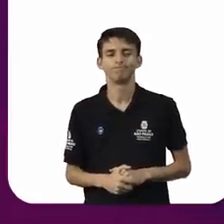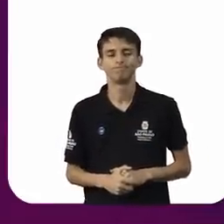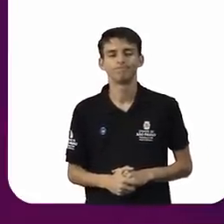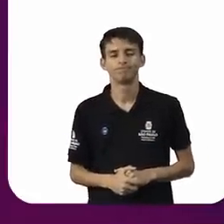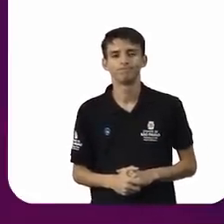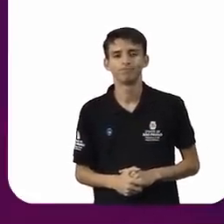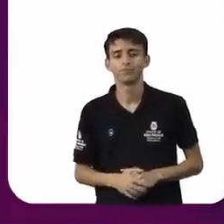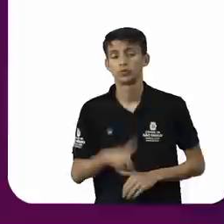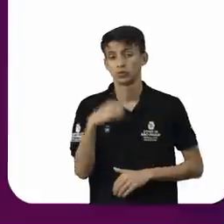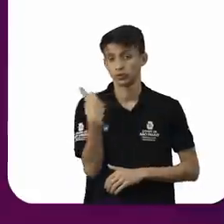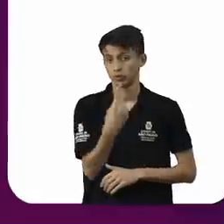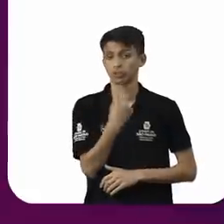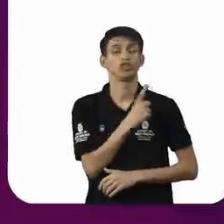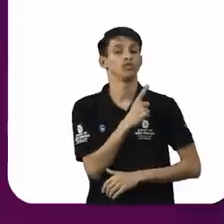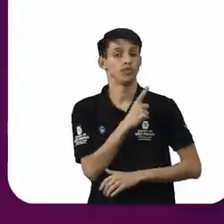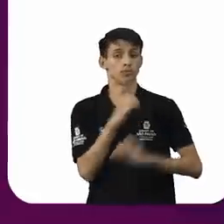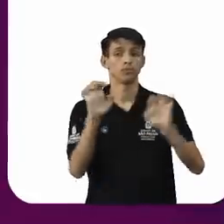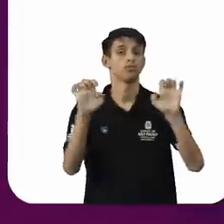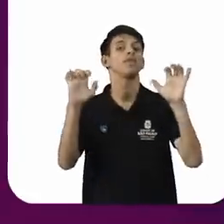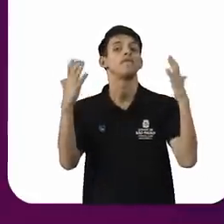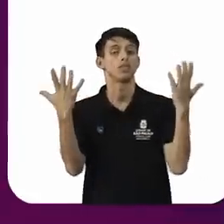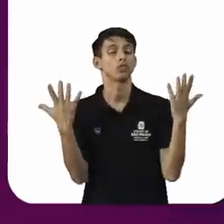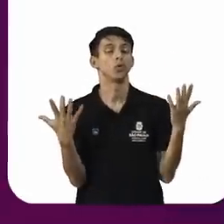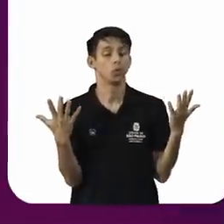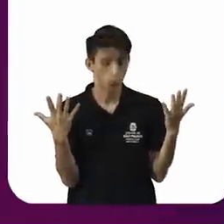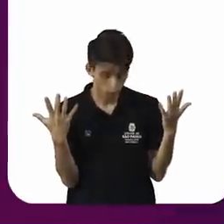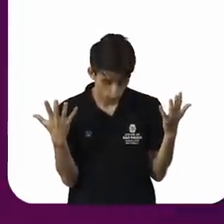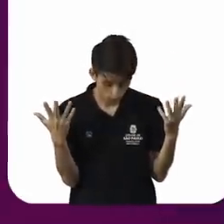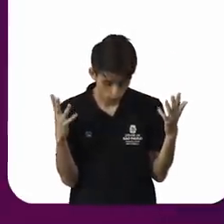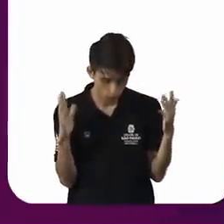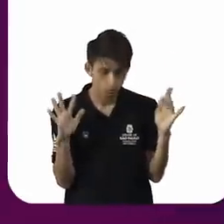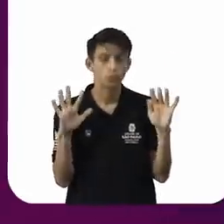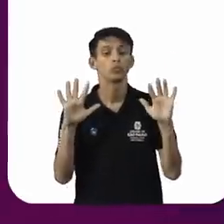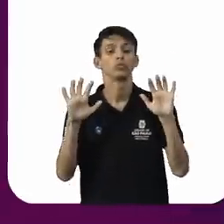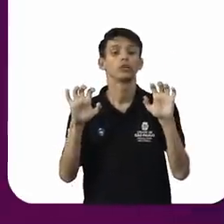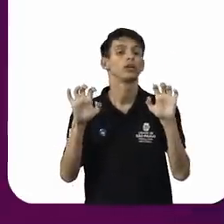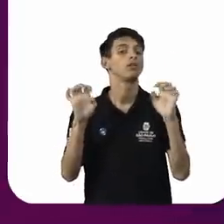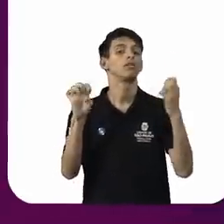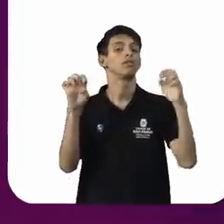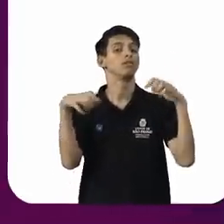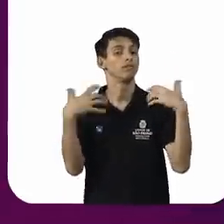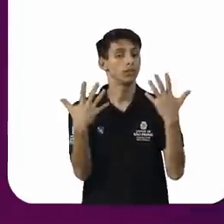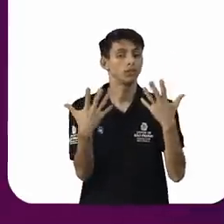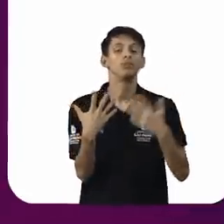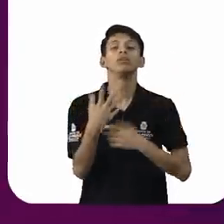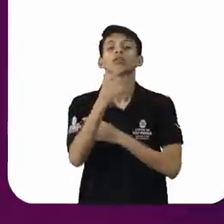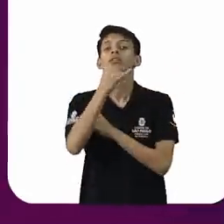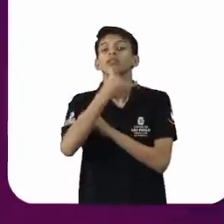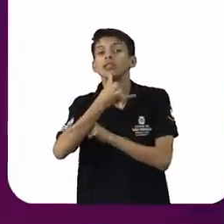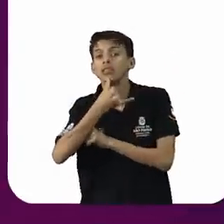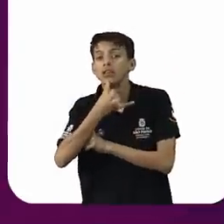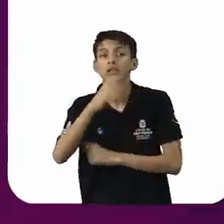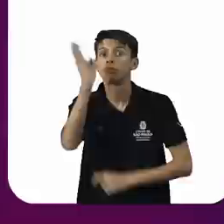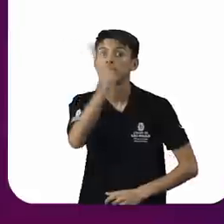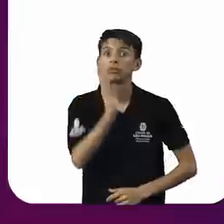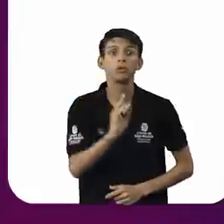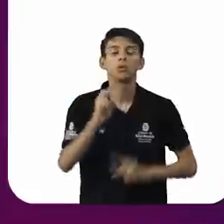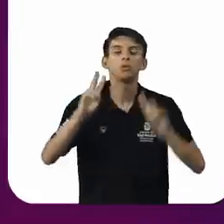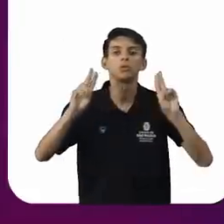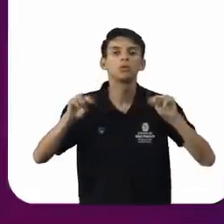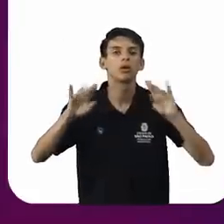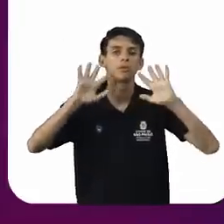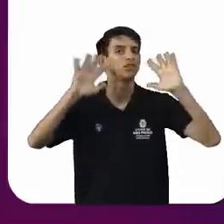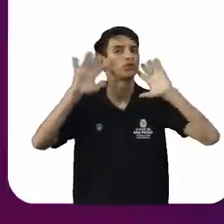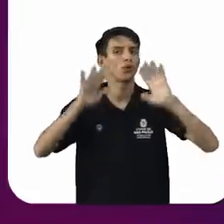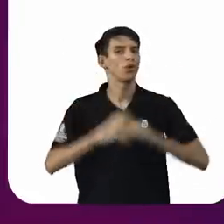Nós tivemos agora um evento um evento desastroso no Brasil que nós nunca esperávamos porque o